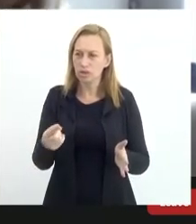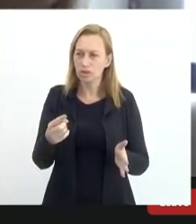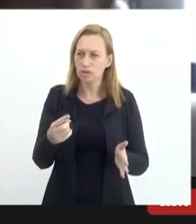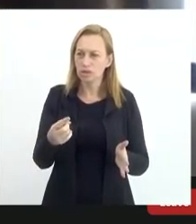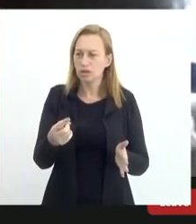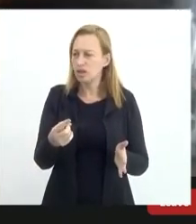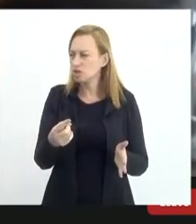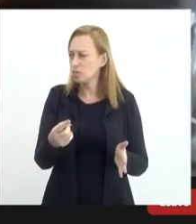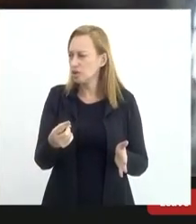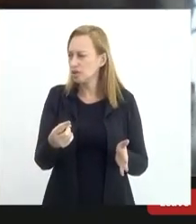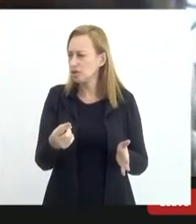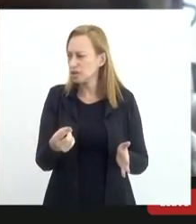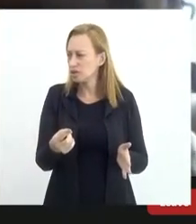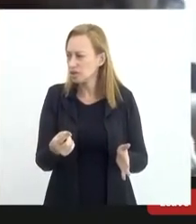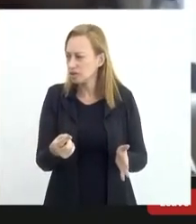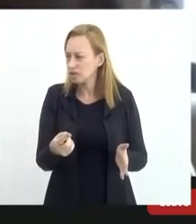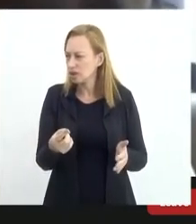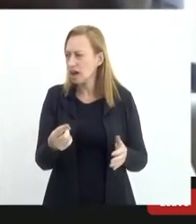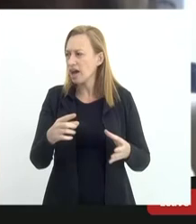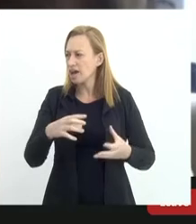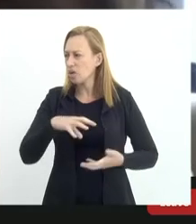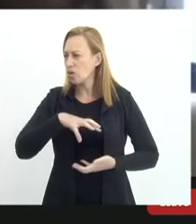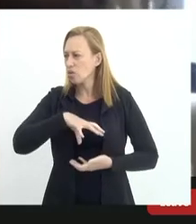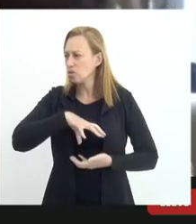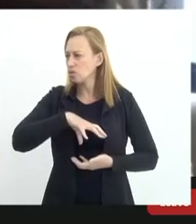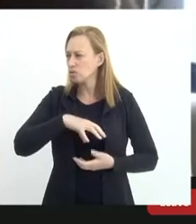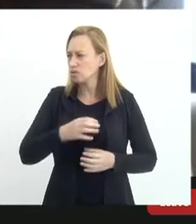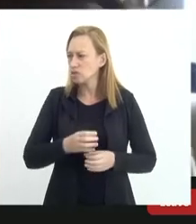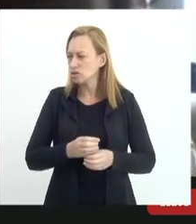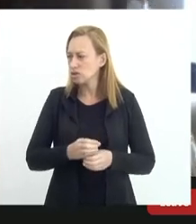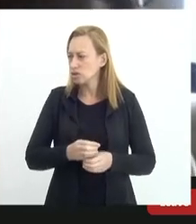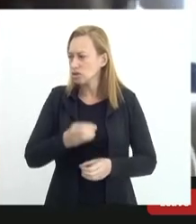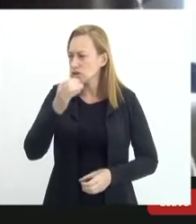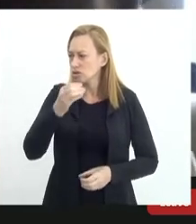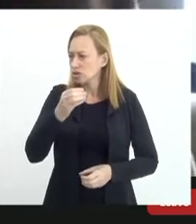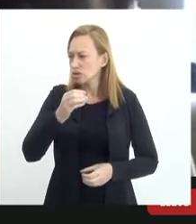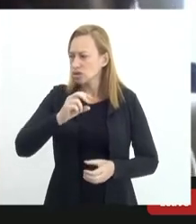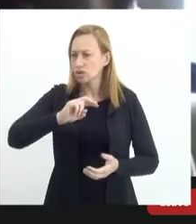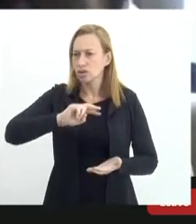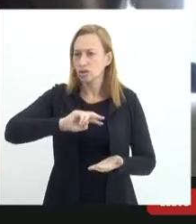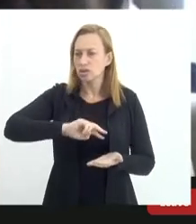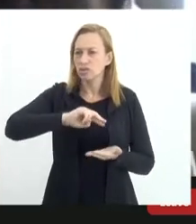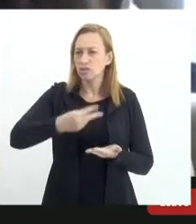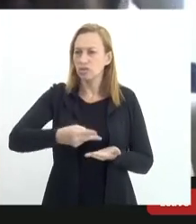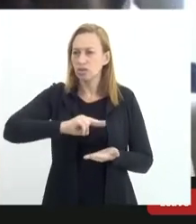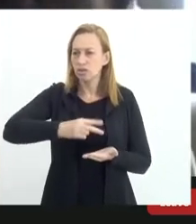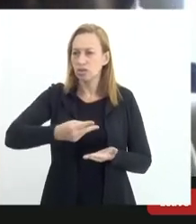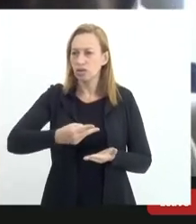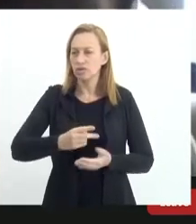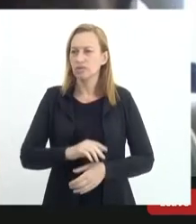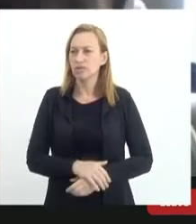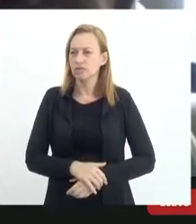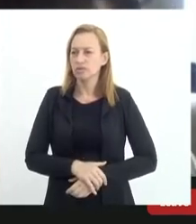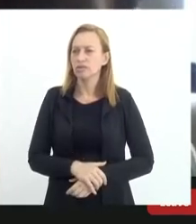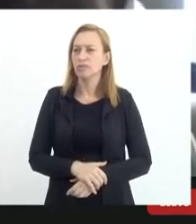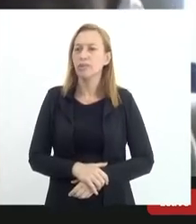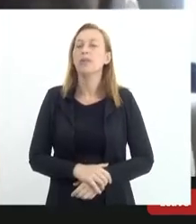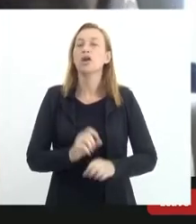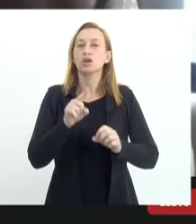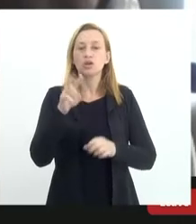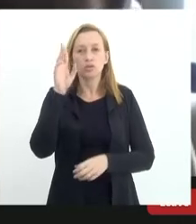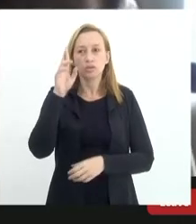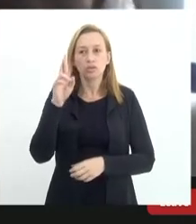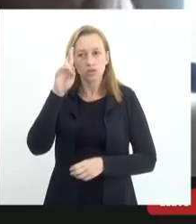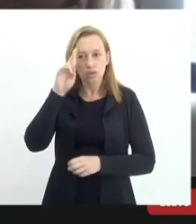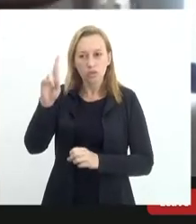medula óssea. Então eu agradeço e parabeníssimo ao Javês doutor Valdeck, que o senhor possa